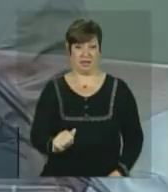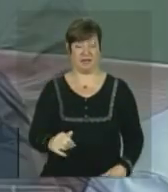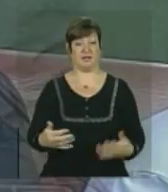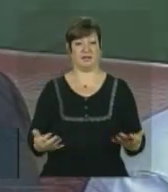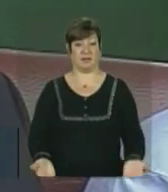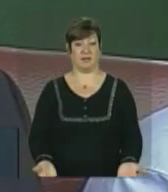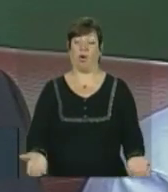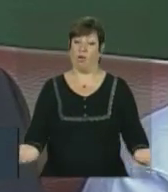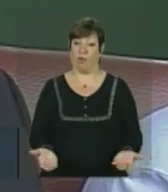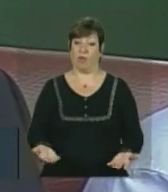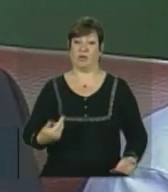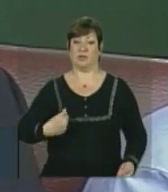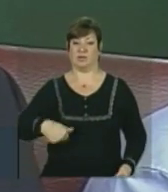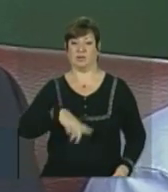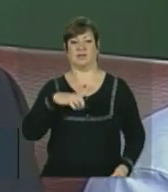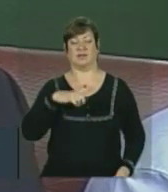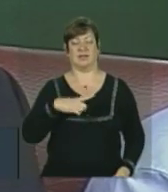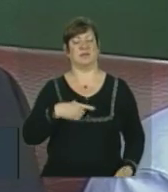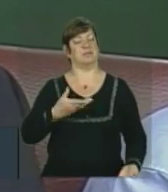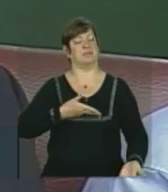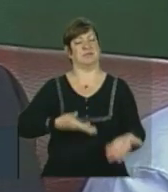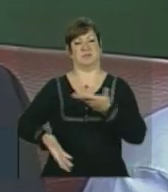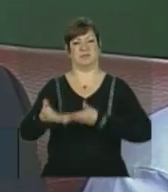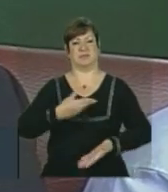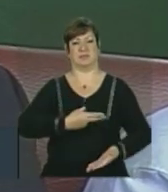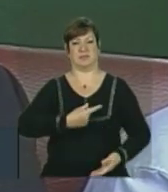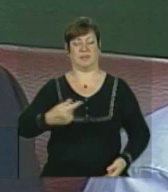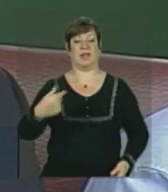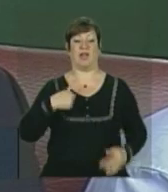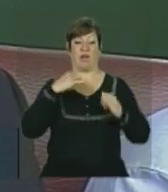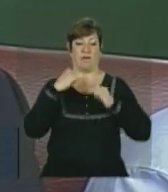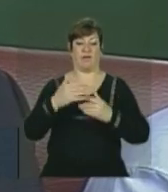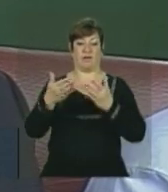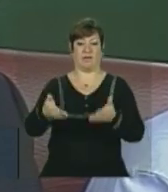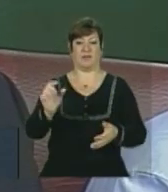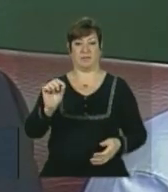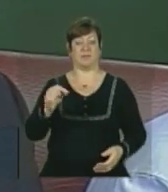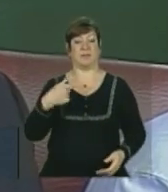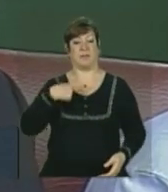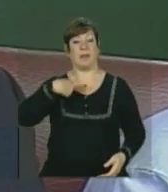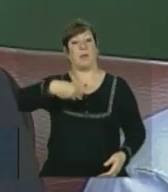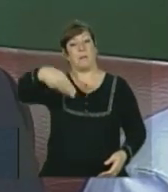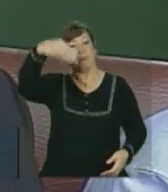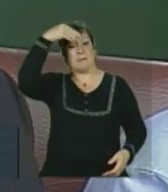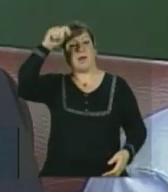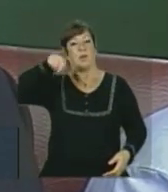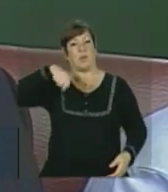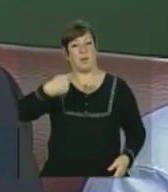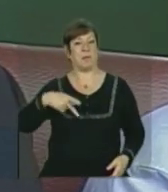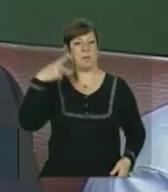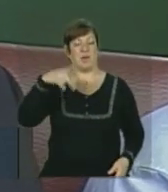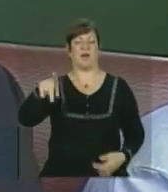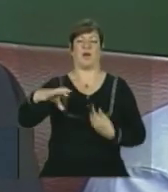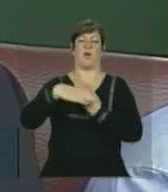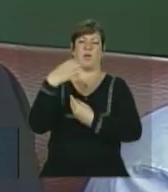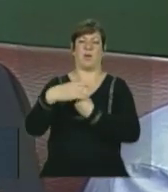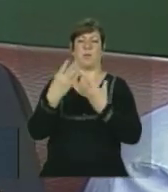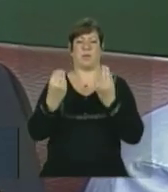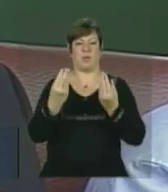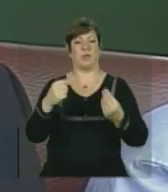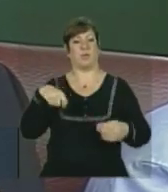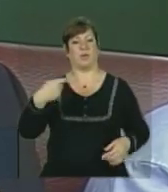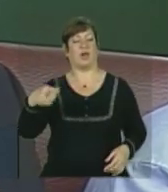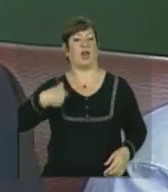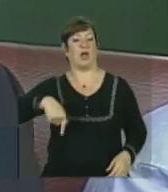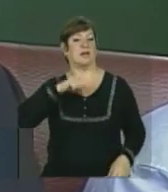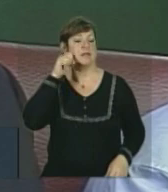presidenta, nós temos um grande relacionamento, e eu falo para a senhora, que é o meu padrinho político, e é quem me aconselha, se chama o